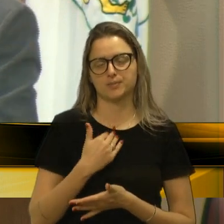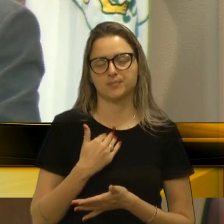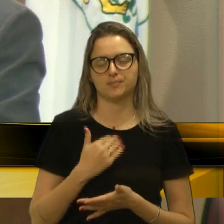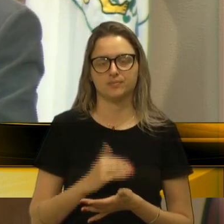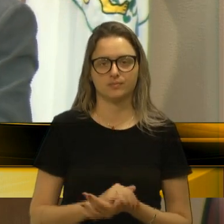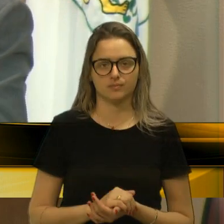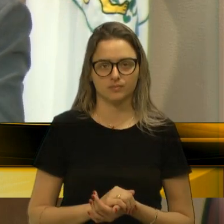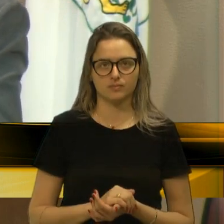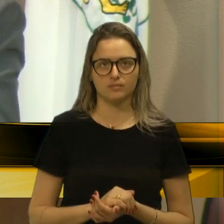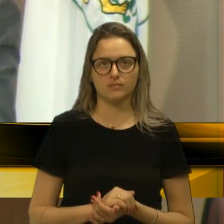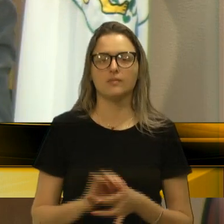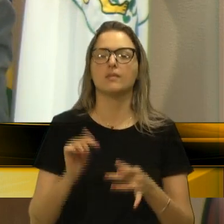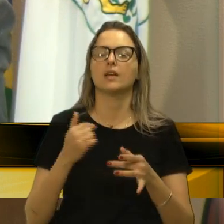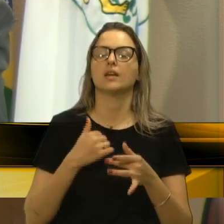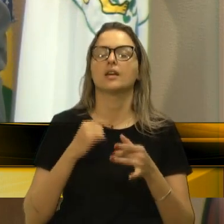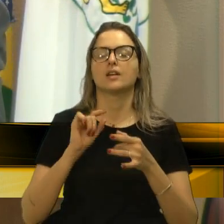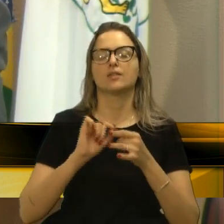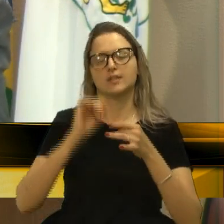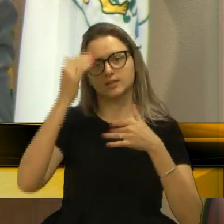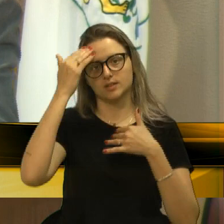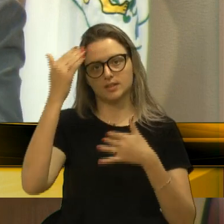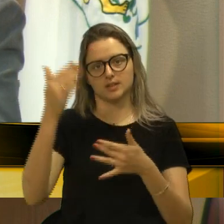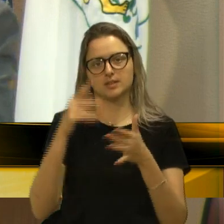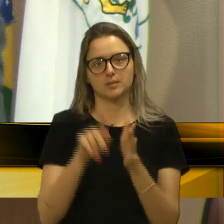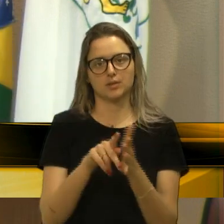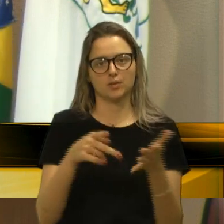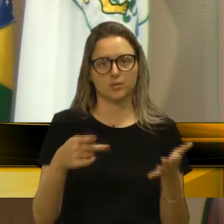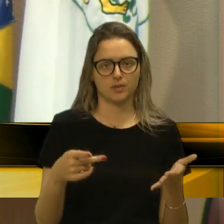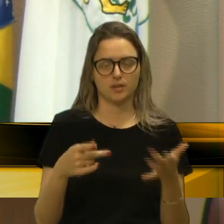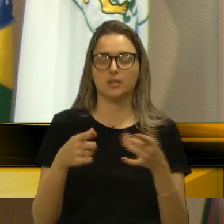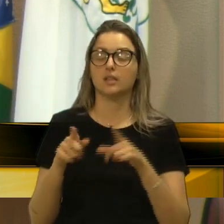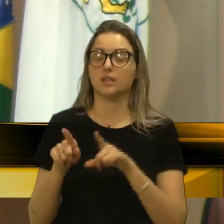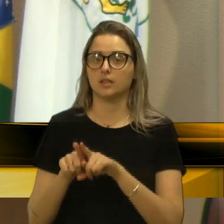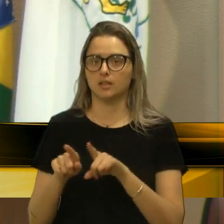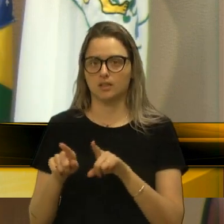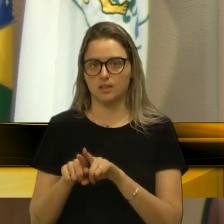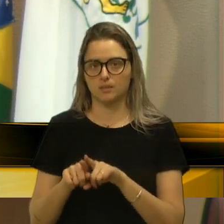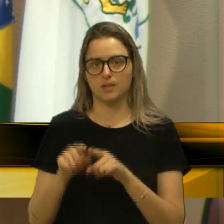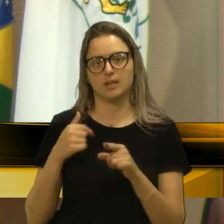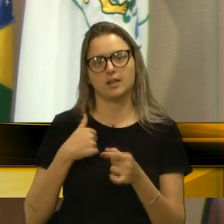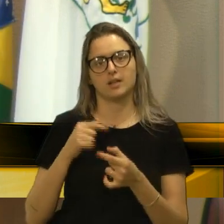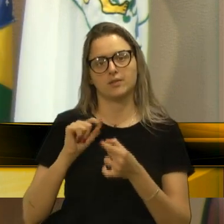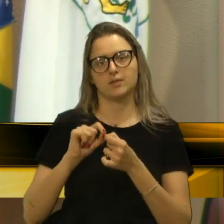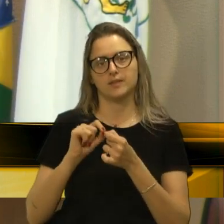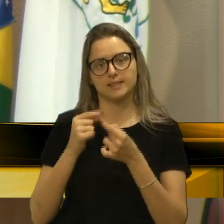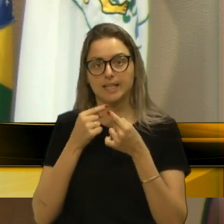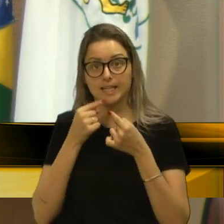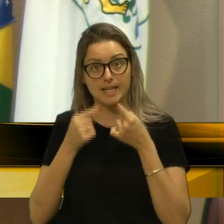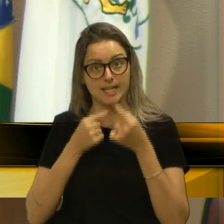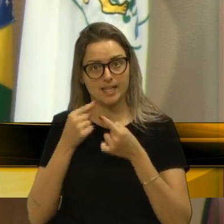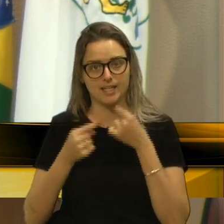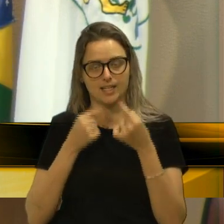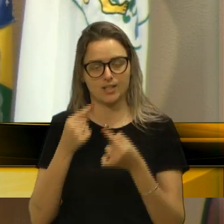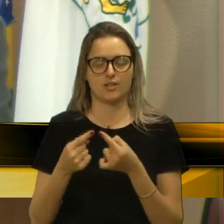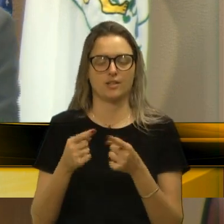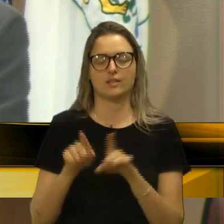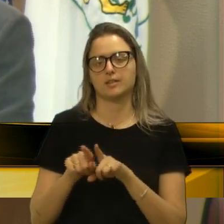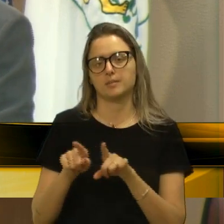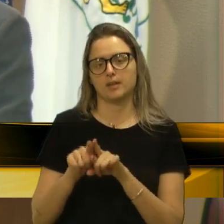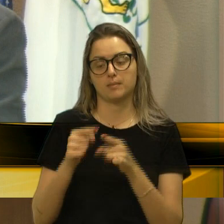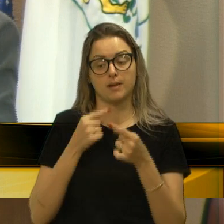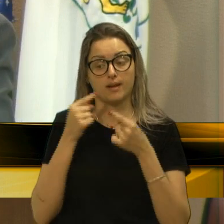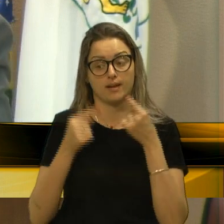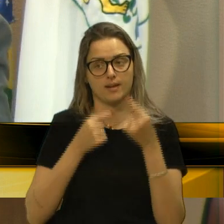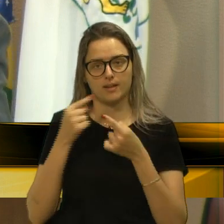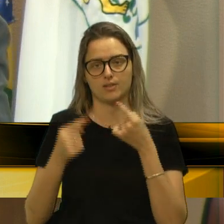E assim, faço esse agradecimento ao Jornal Pioneiro e, ao mesmo tempo, vou fazer uma crítica. Vou fazer uma crítica.